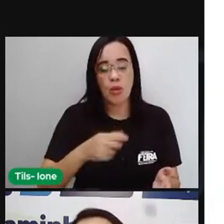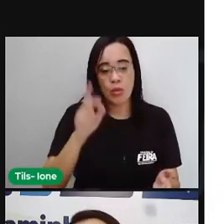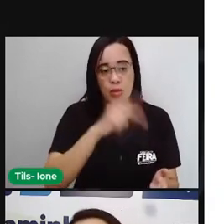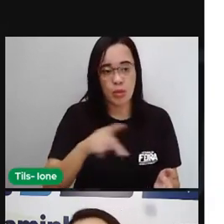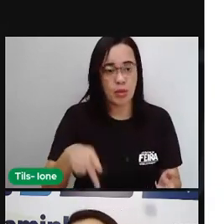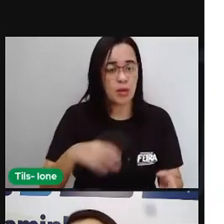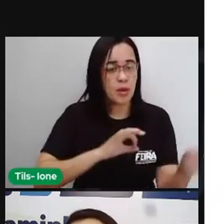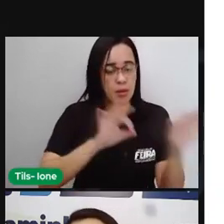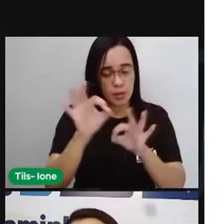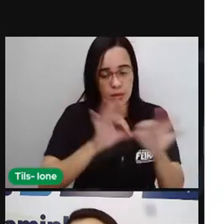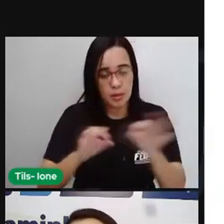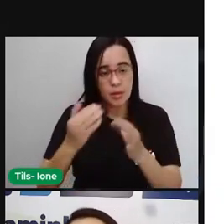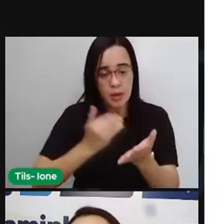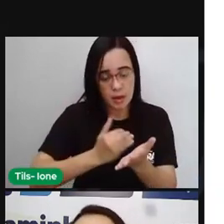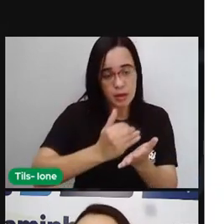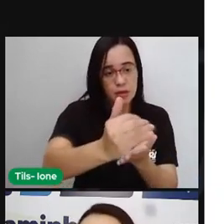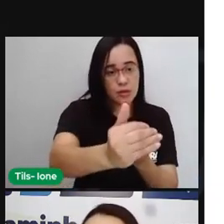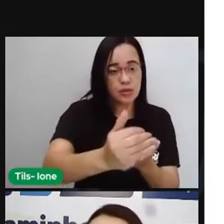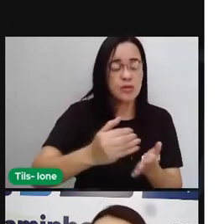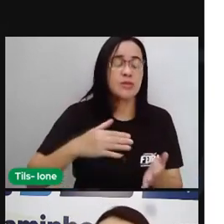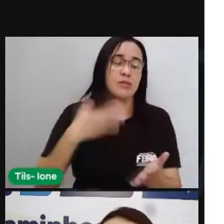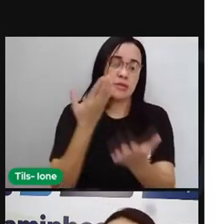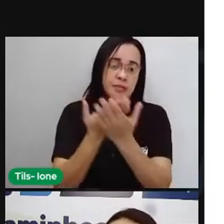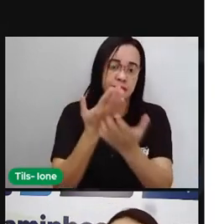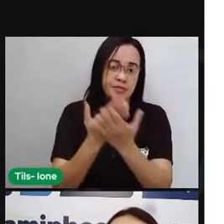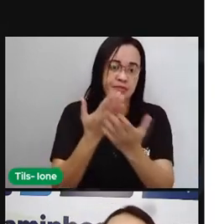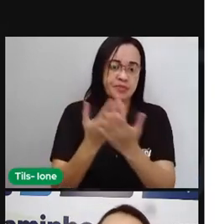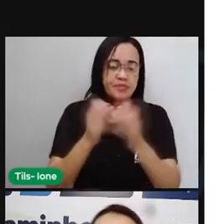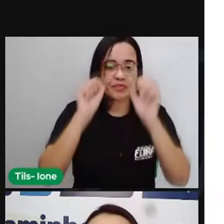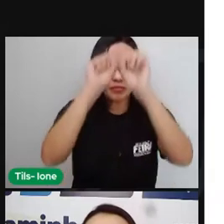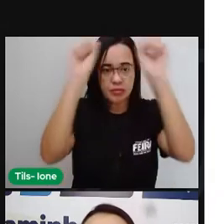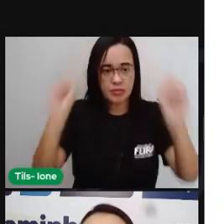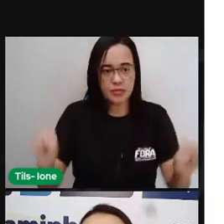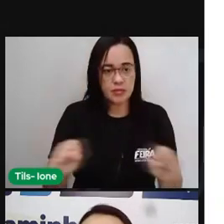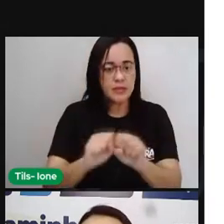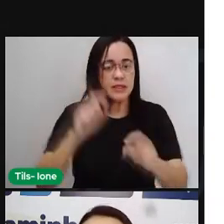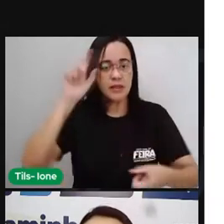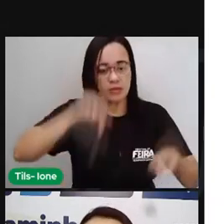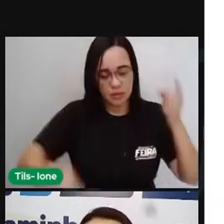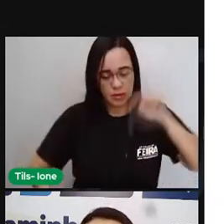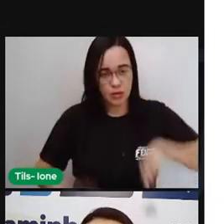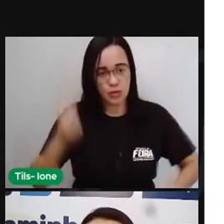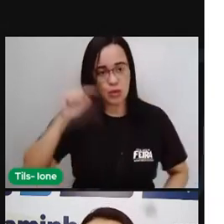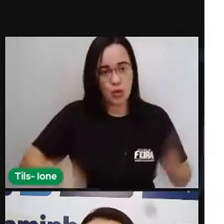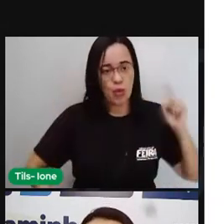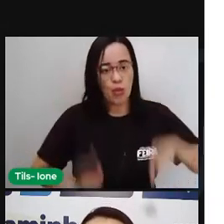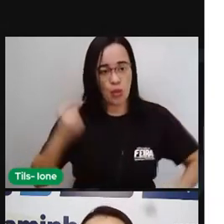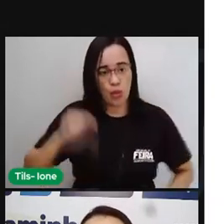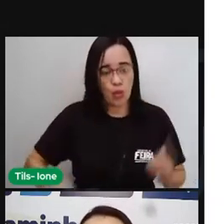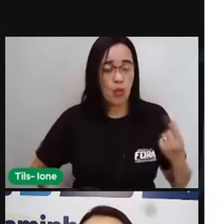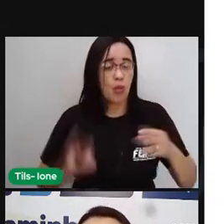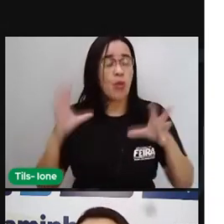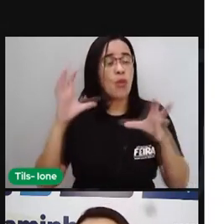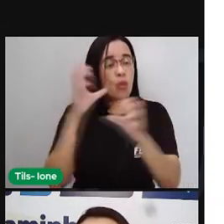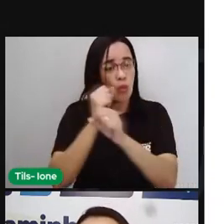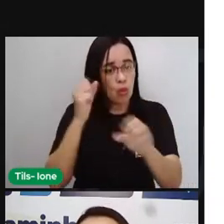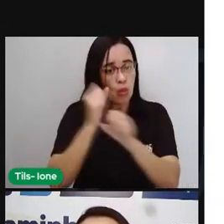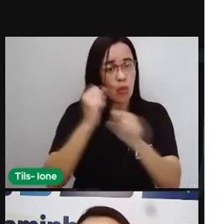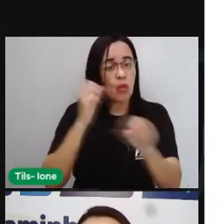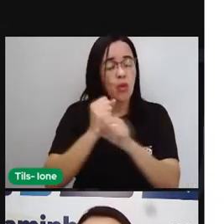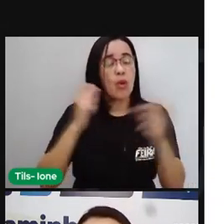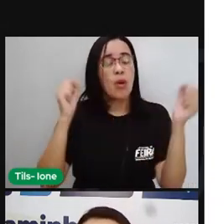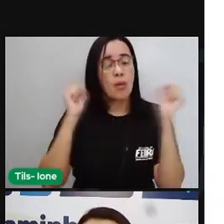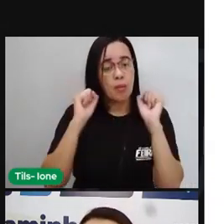Para dar continuidade a essa aula sobre o sistema circulatório sobre as continhas que você pode aí desenvolver a partir das